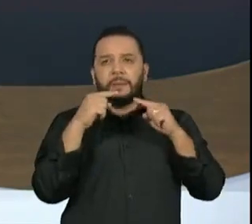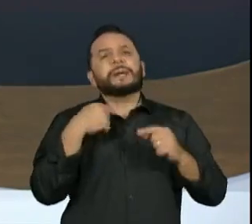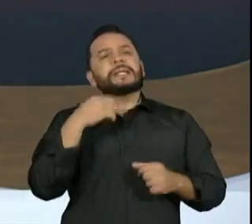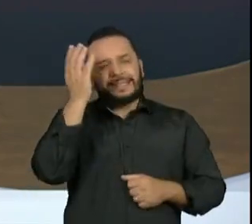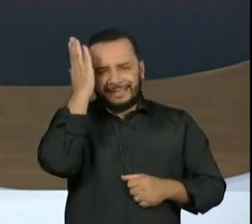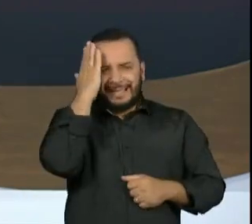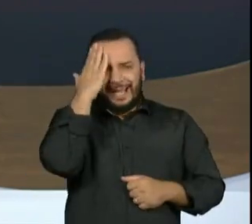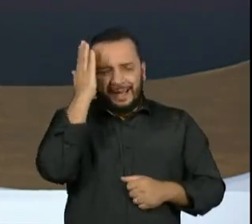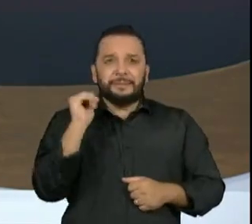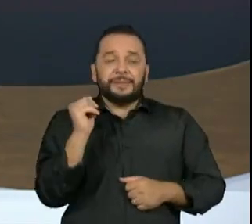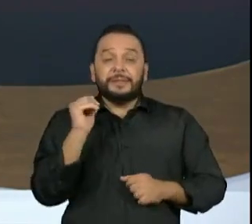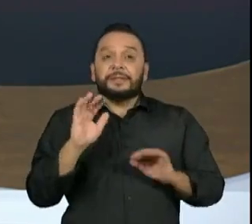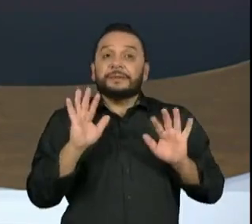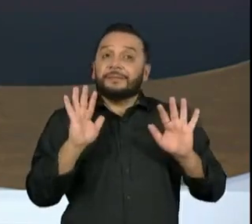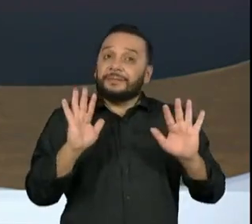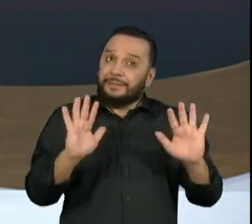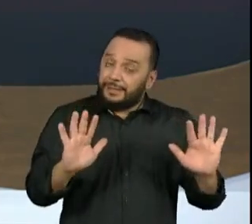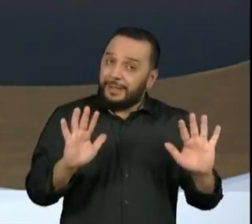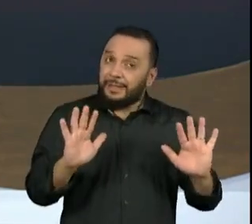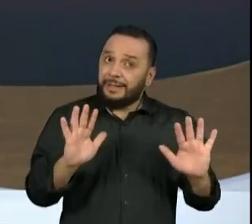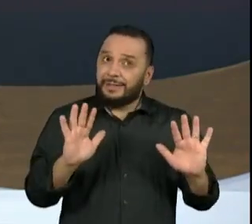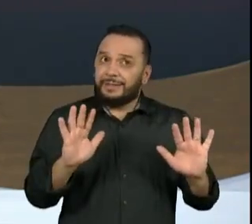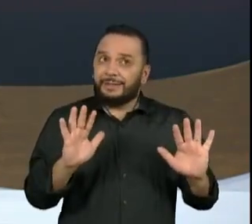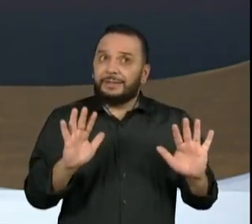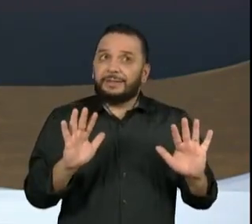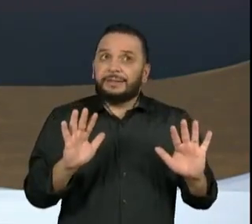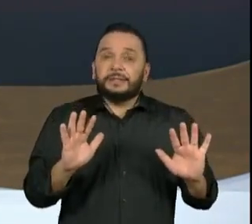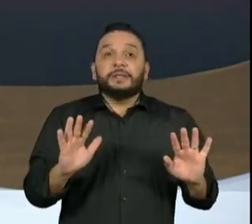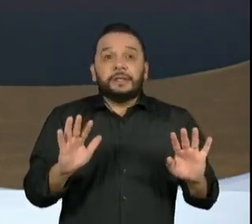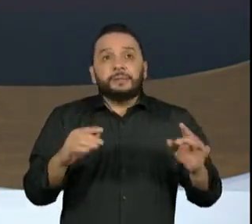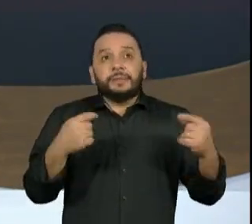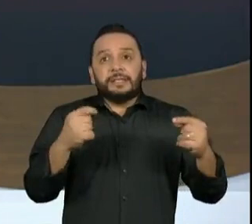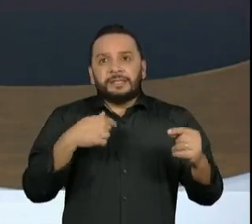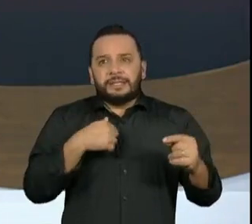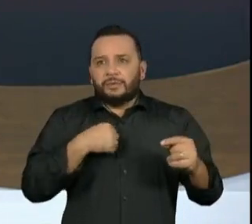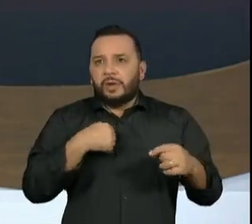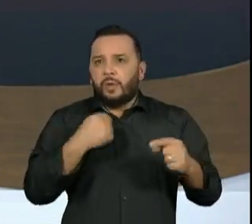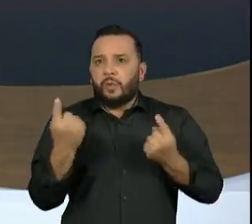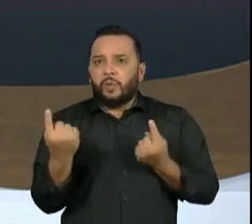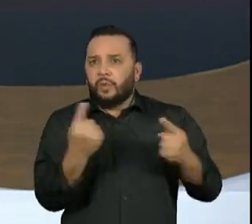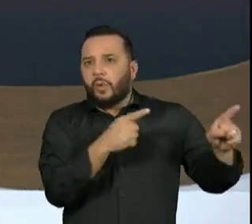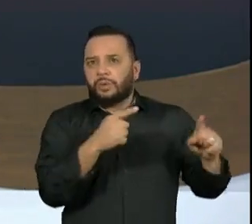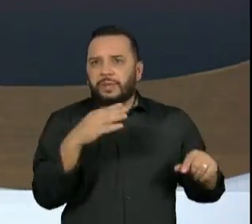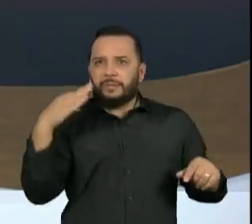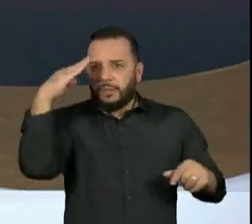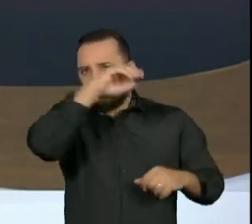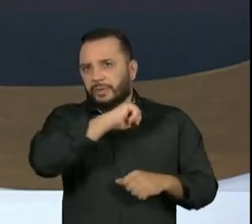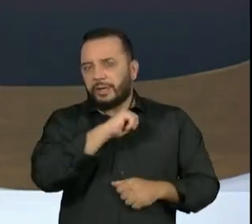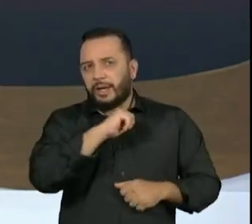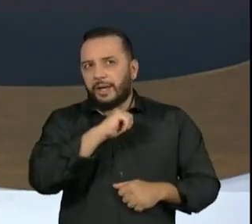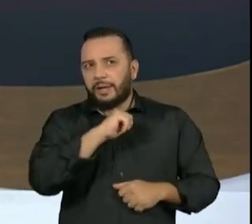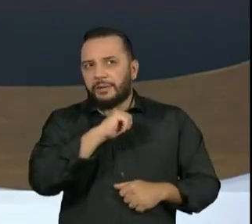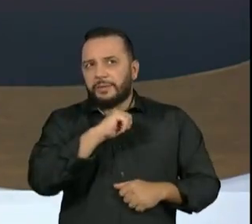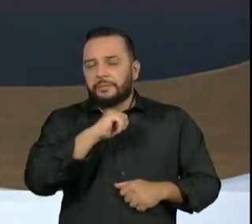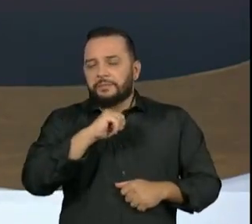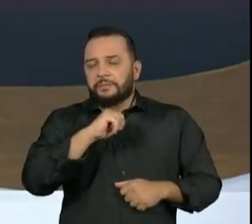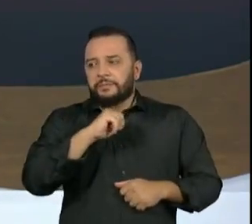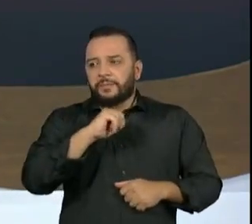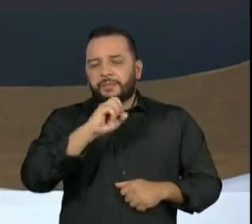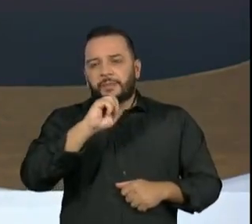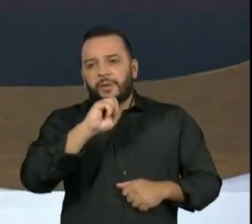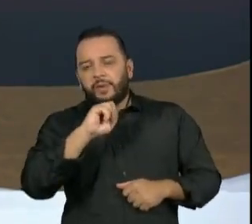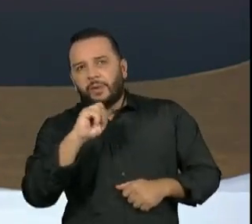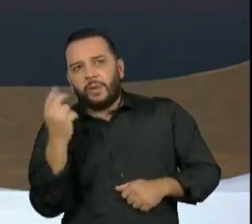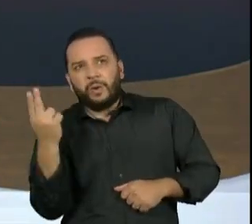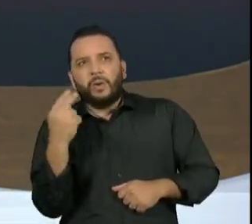setores da própria sociedade para você ser mais anti-bolsonarista ou mais criar essa